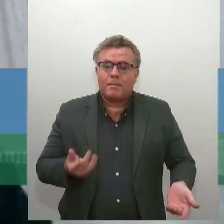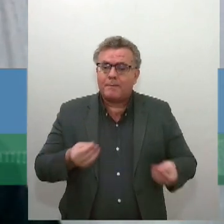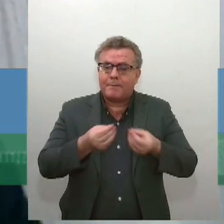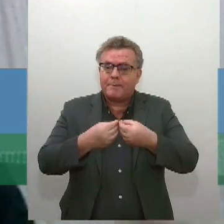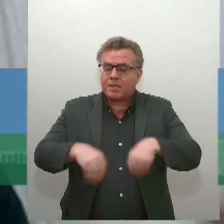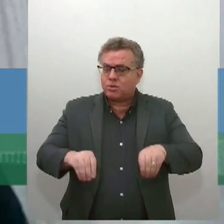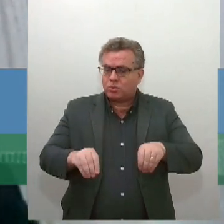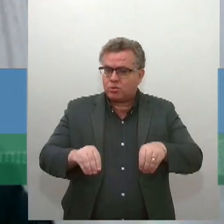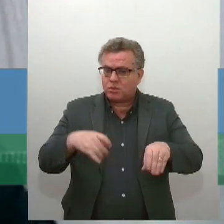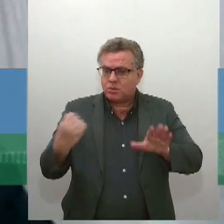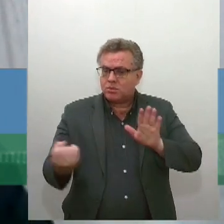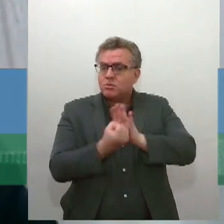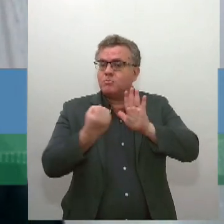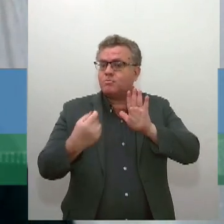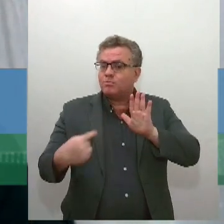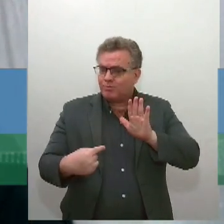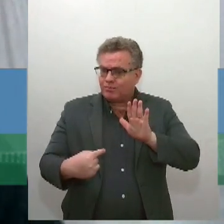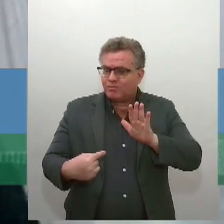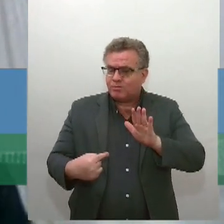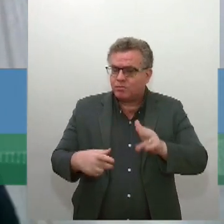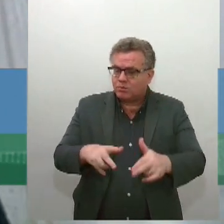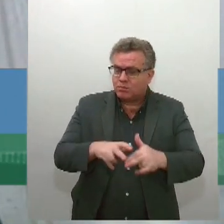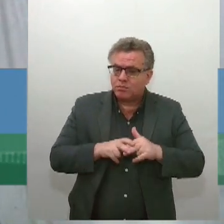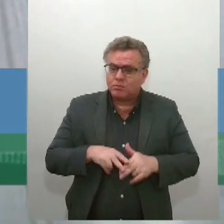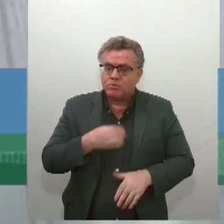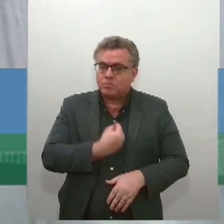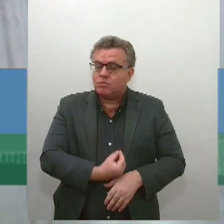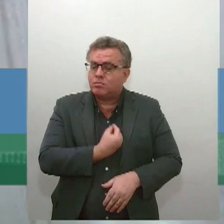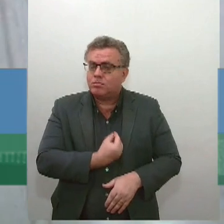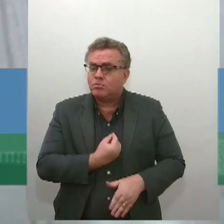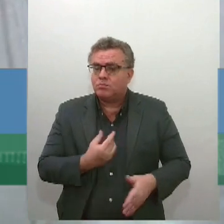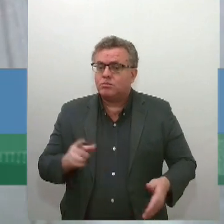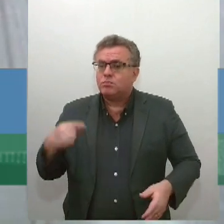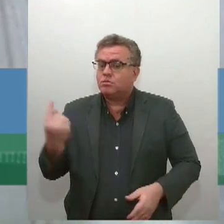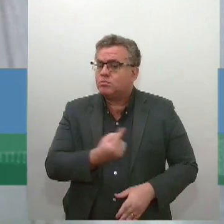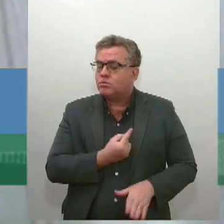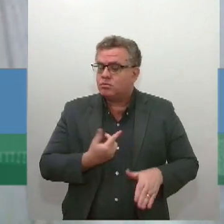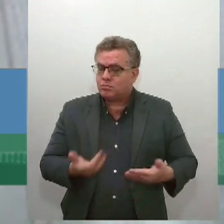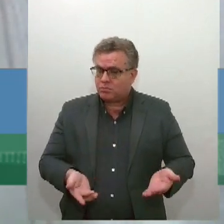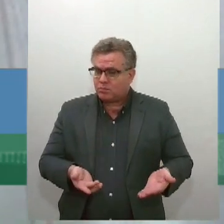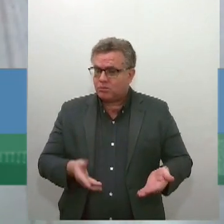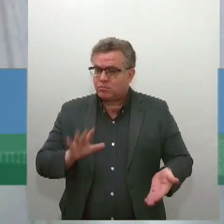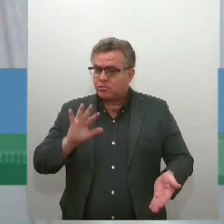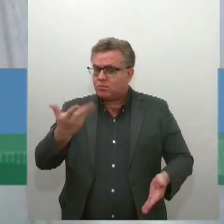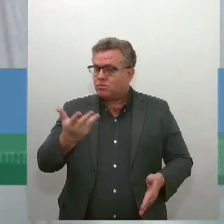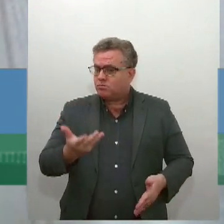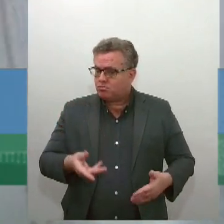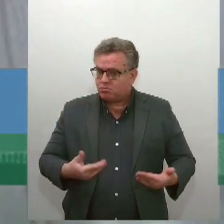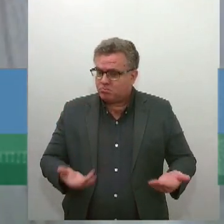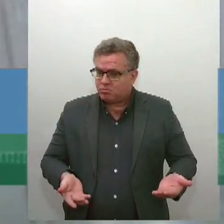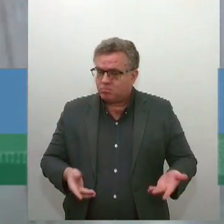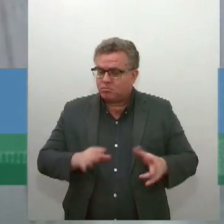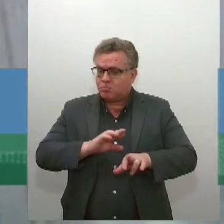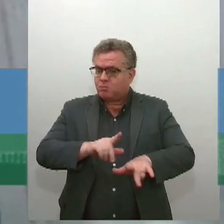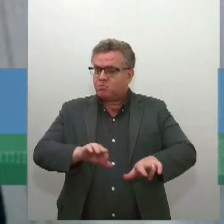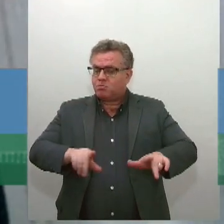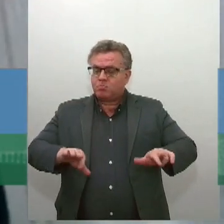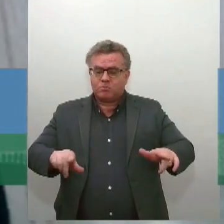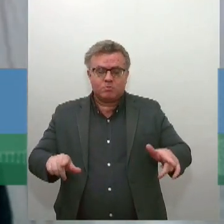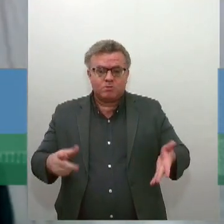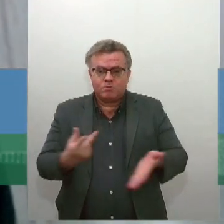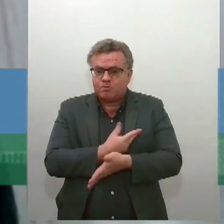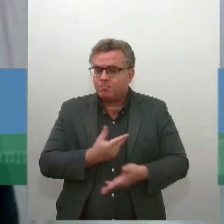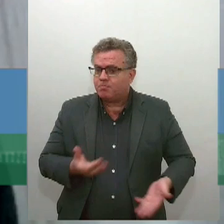situações como essas existem na vida da gente de maneira geral em várias situações, sabe? Várias situações. Inclusive, nas situações